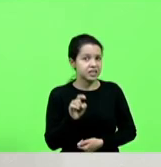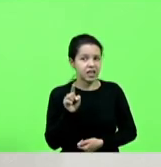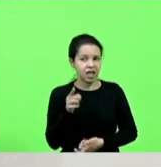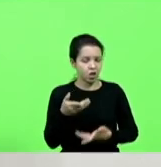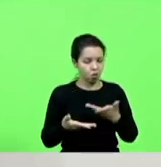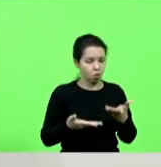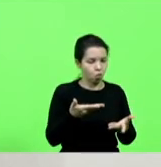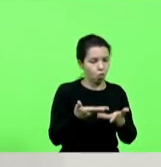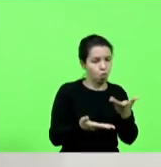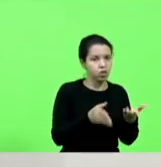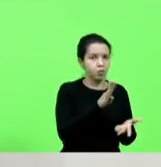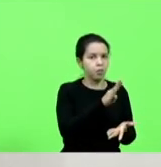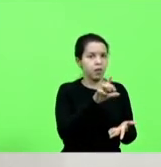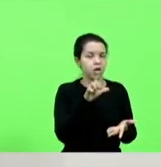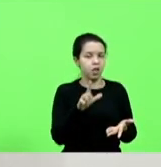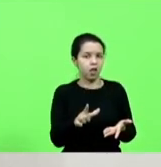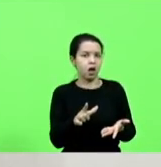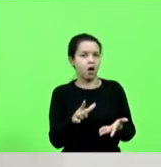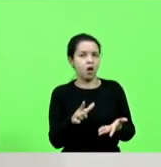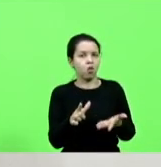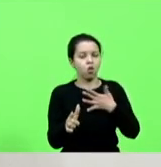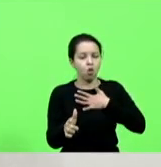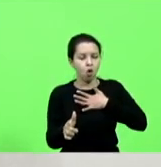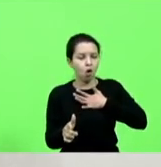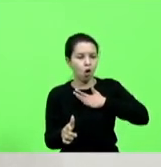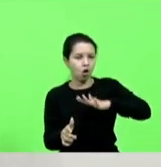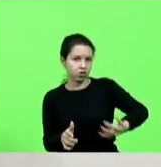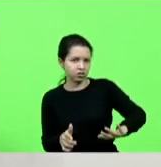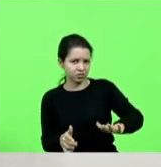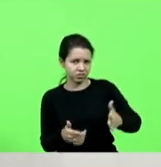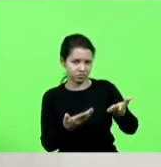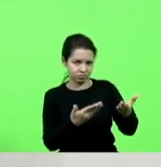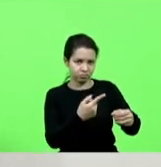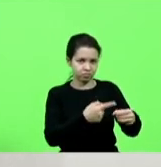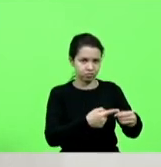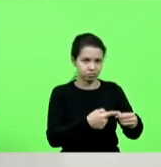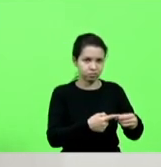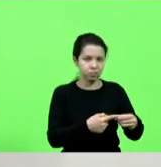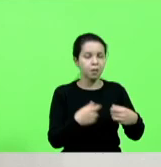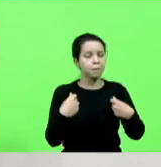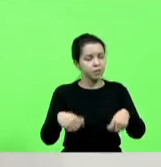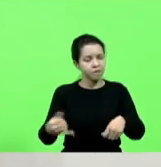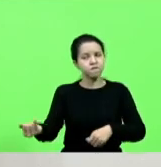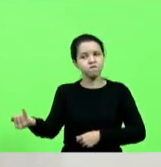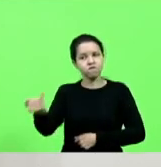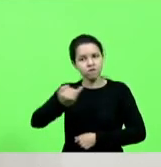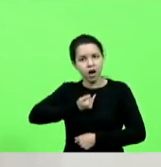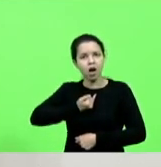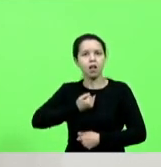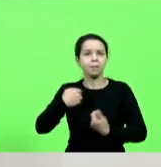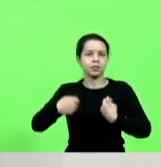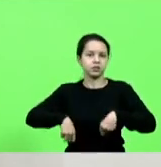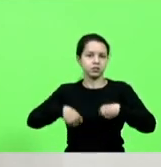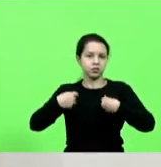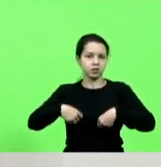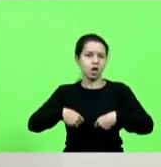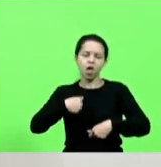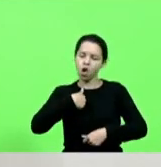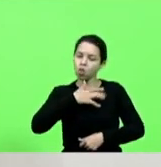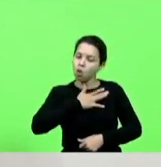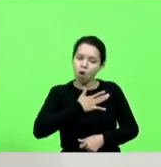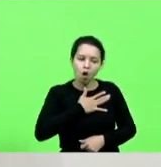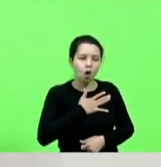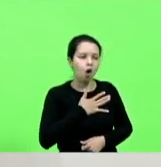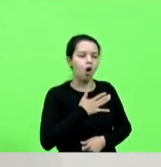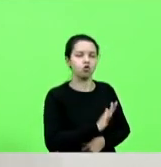Blumenau não gosta da nossa cidade então fala para a gente eu não gosto de Blumenau